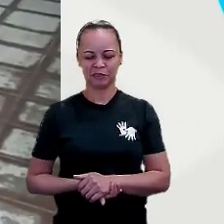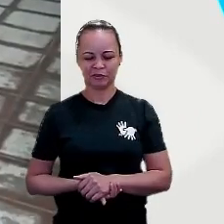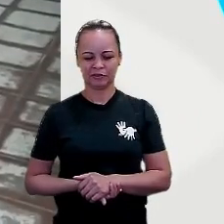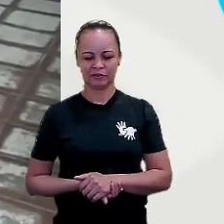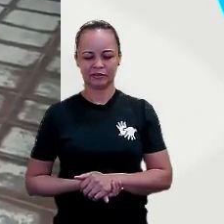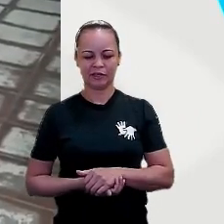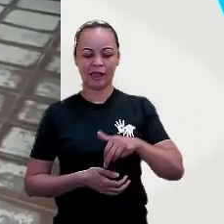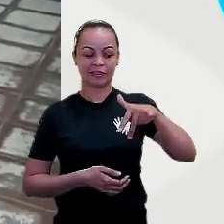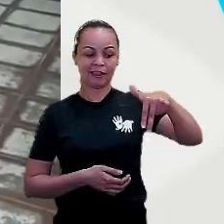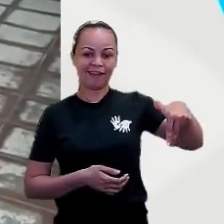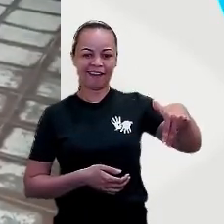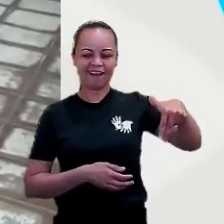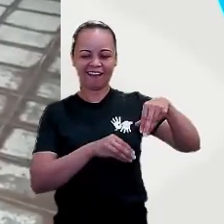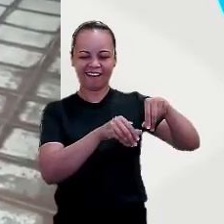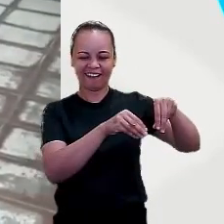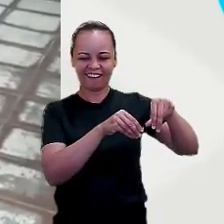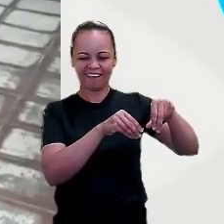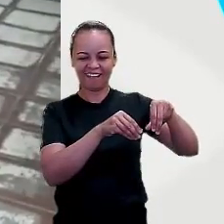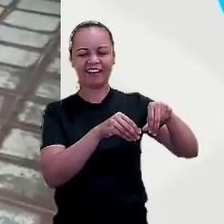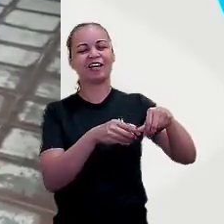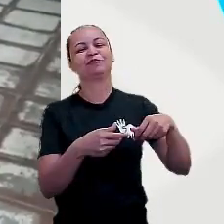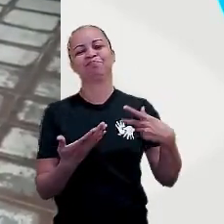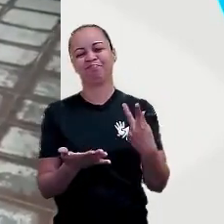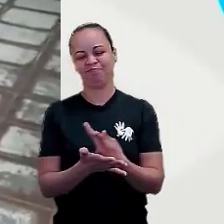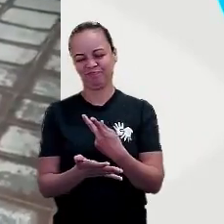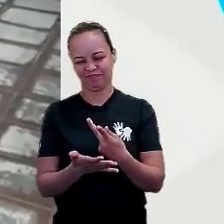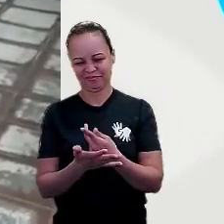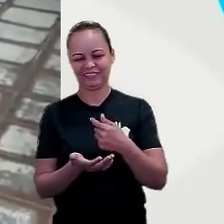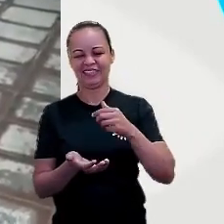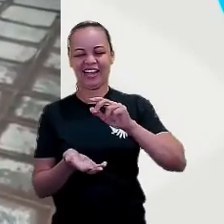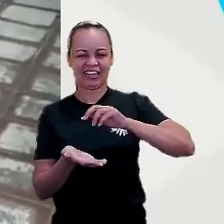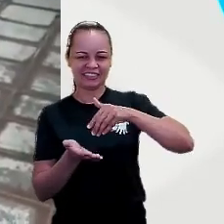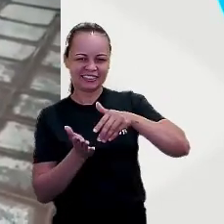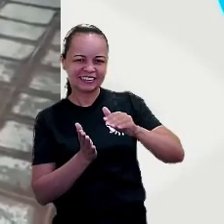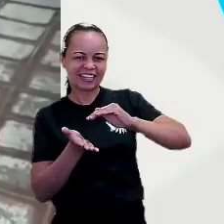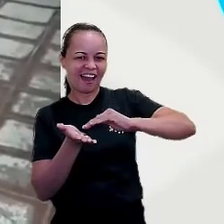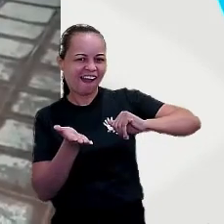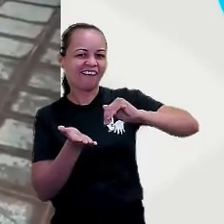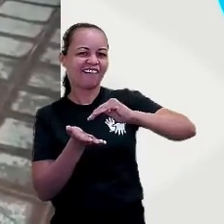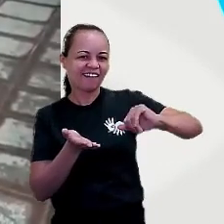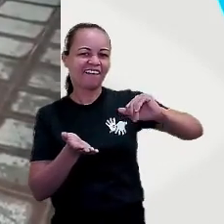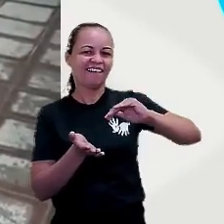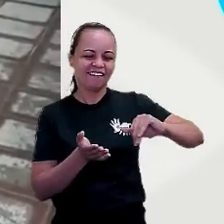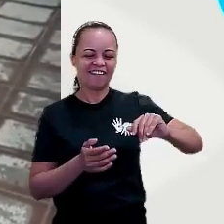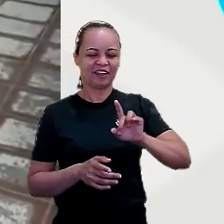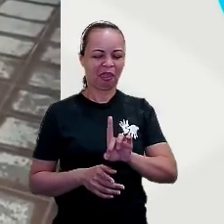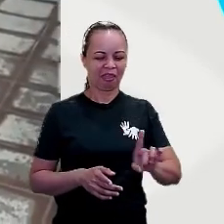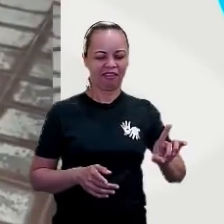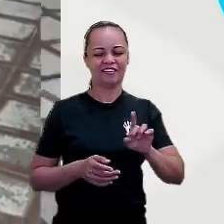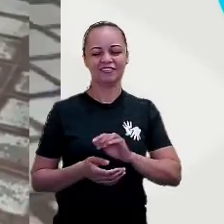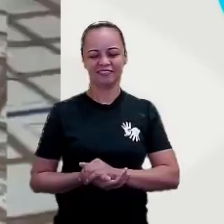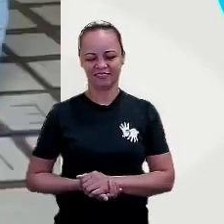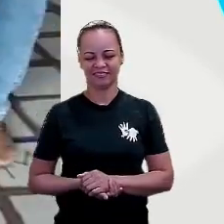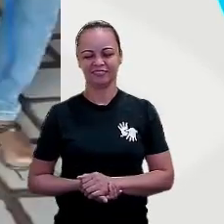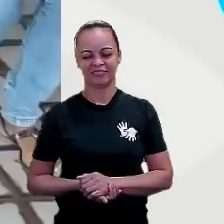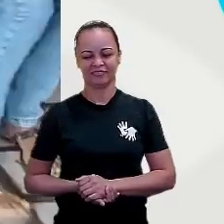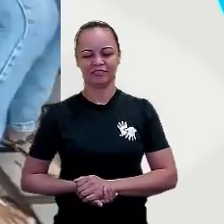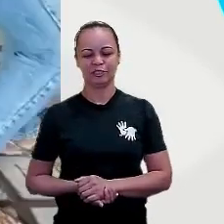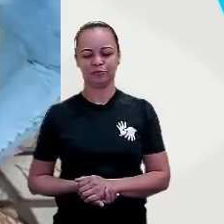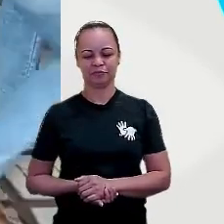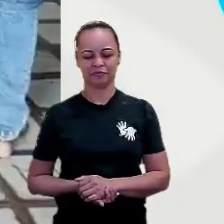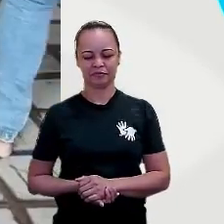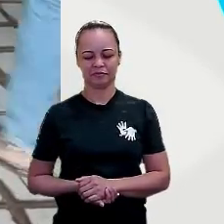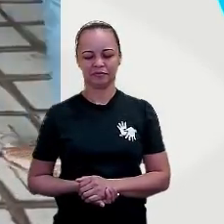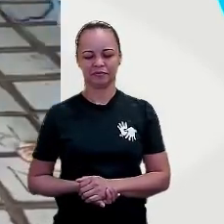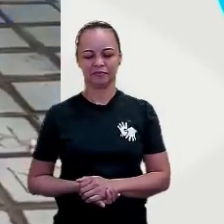Terra! Pronto, sai a manurele. Ele abre e ele ele. bem. está brigando a pastinha.